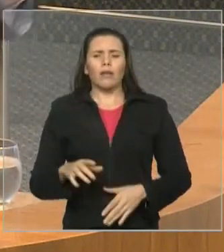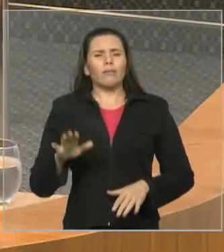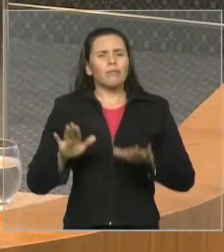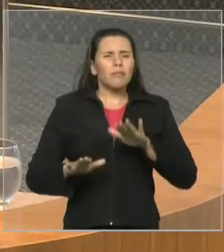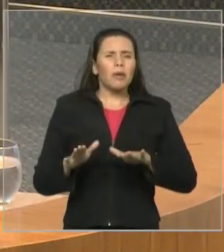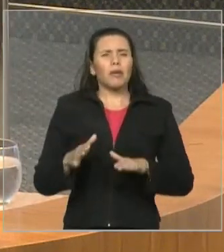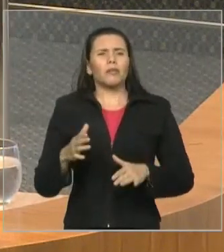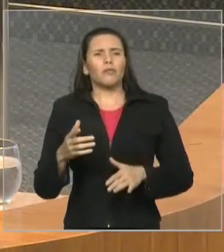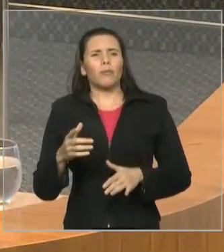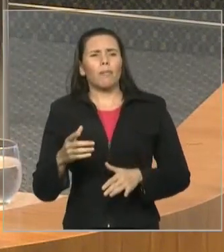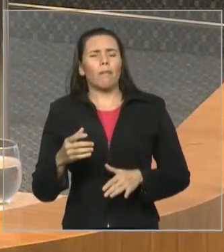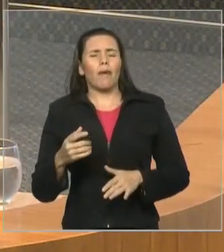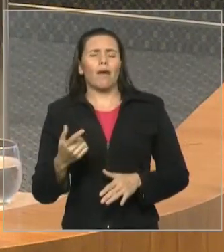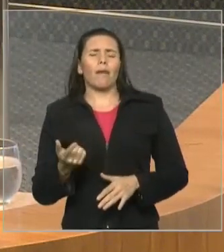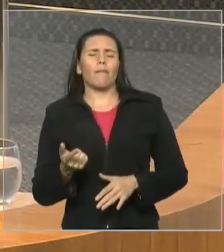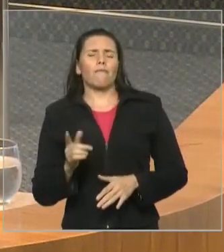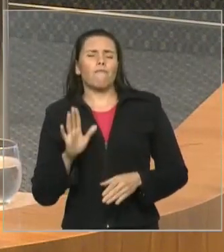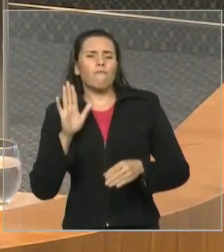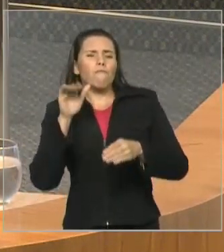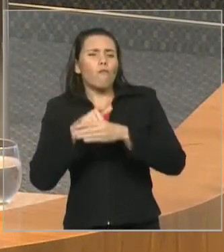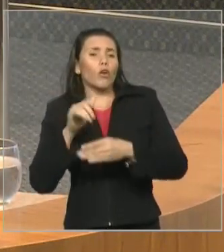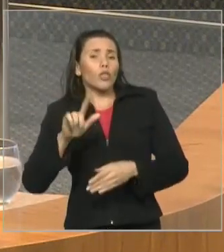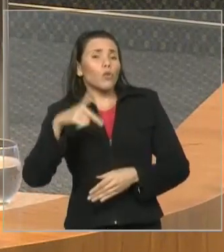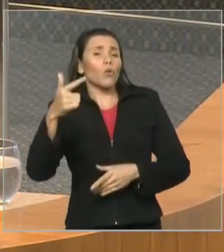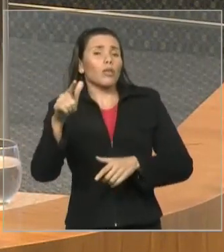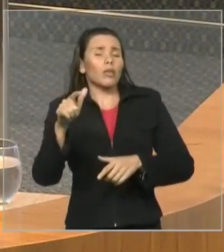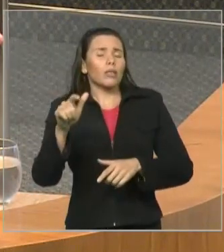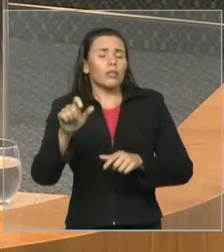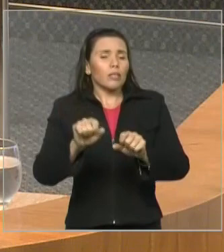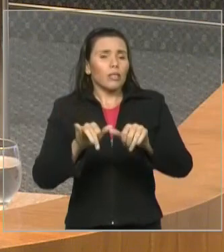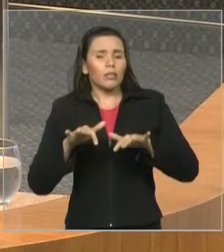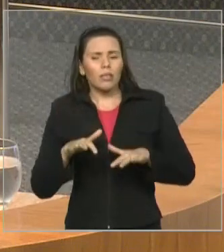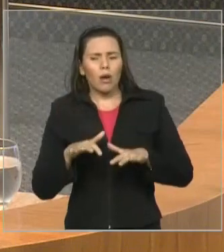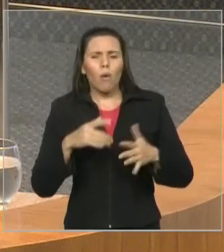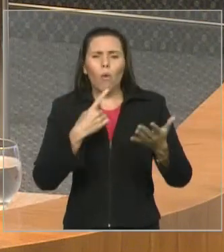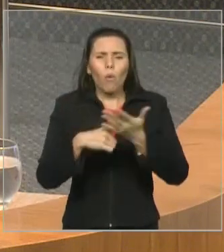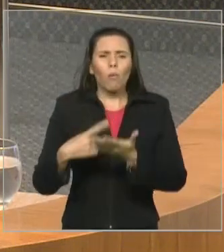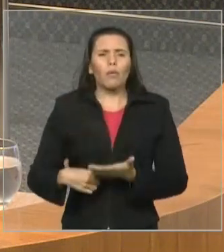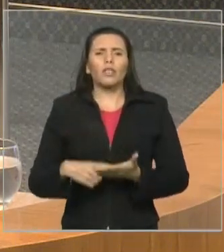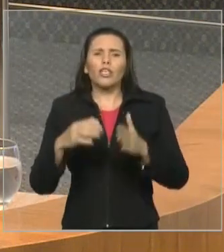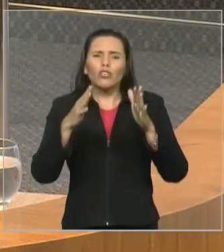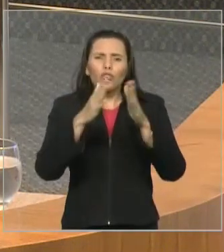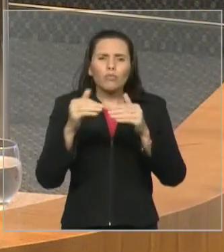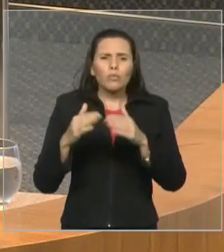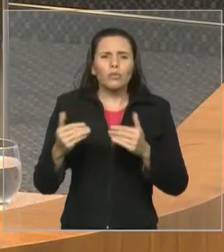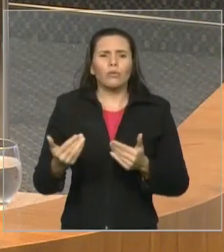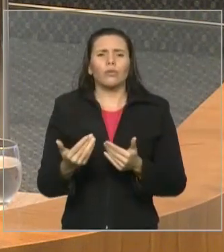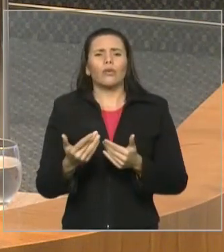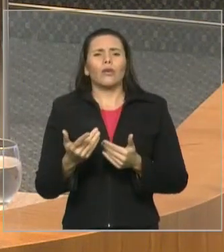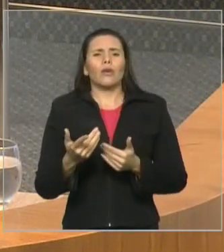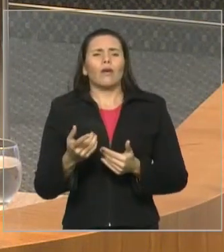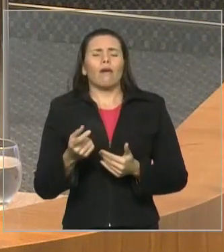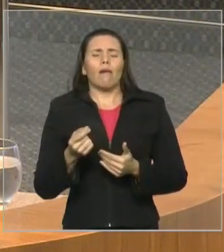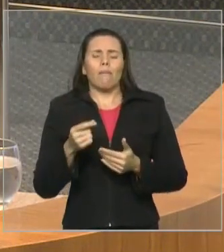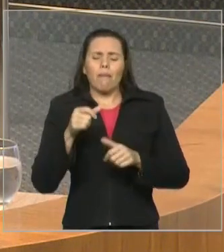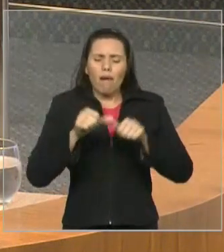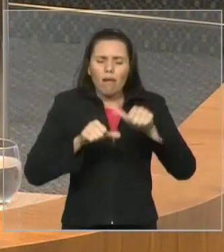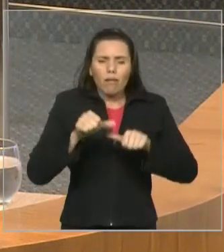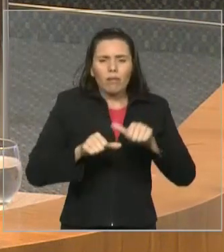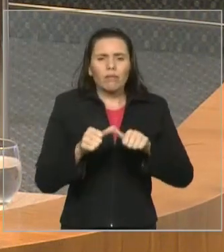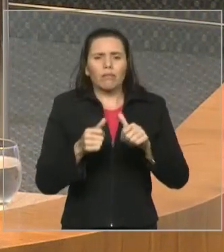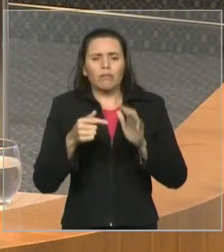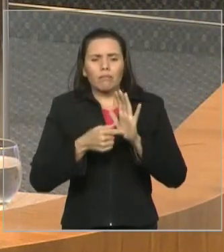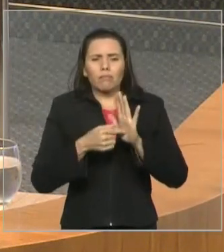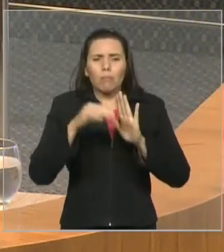para outra sessão, às vezes combinamos de pedir vista, às vezes combinamos de não pedir vista, então é um ambiente que necessita, deputado Antônio,